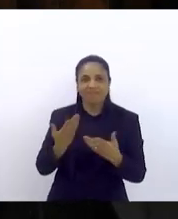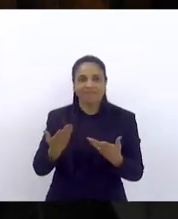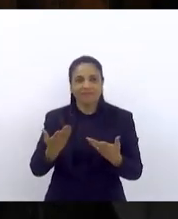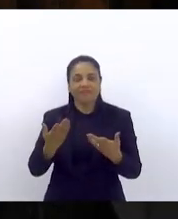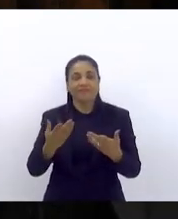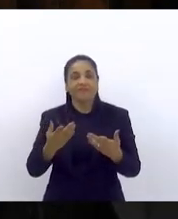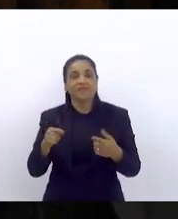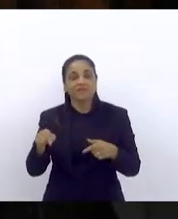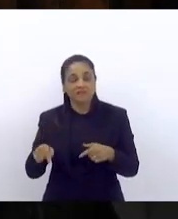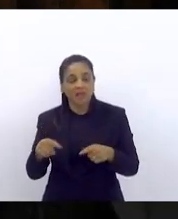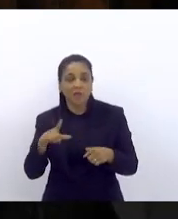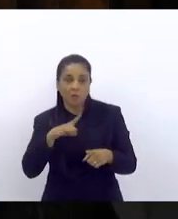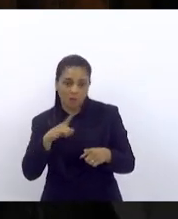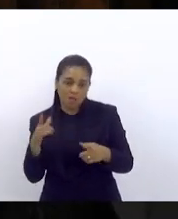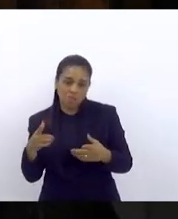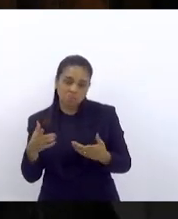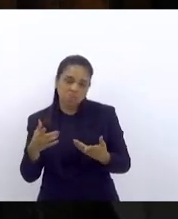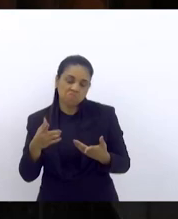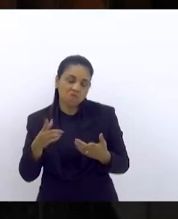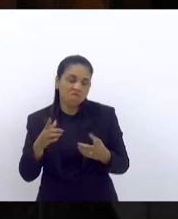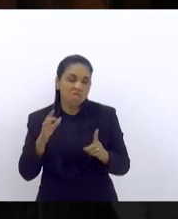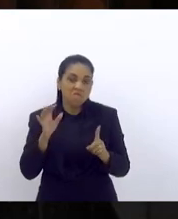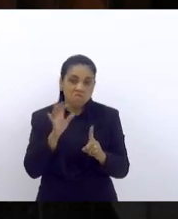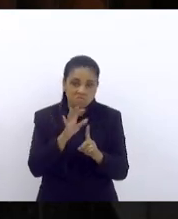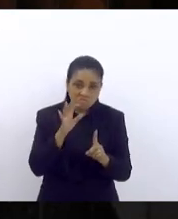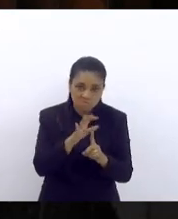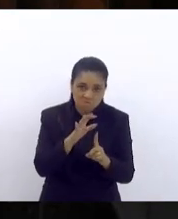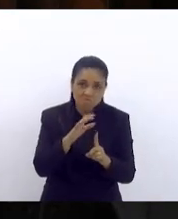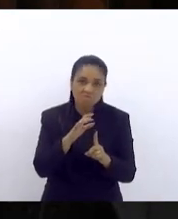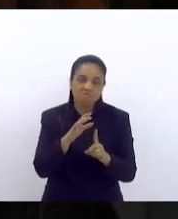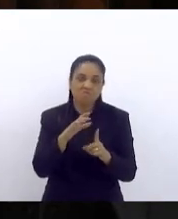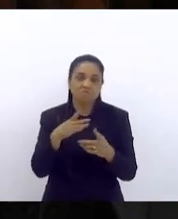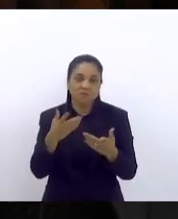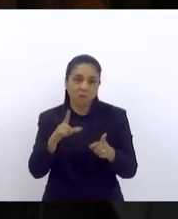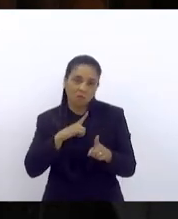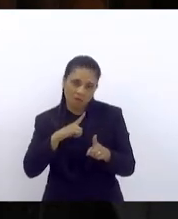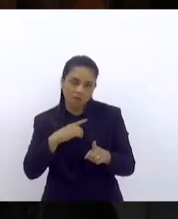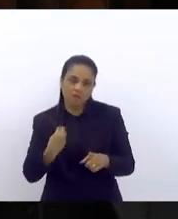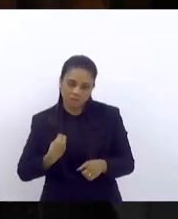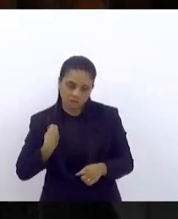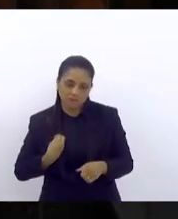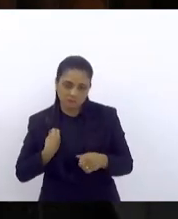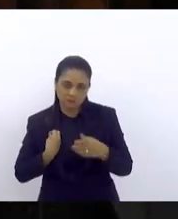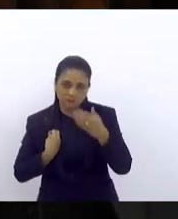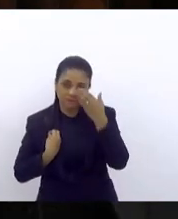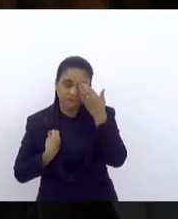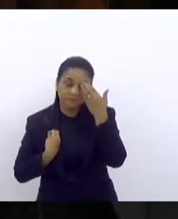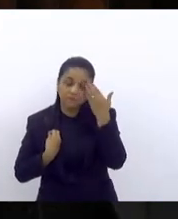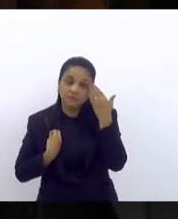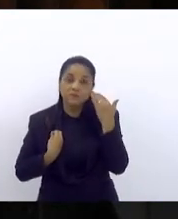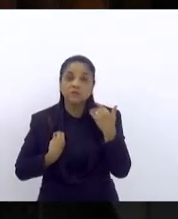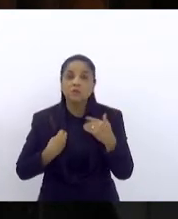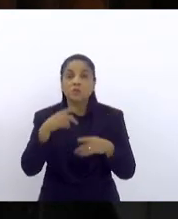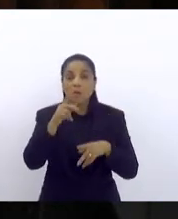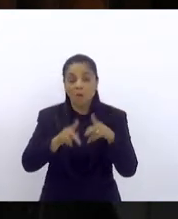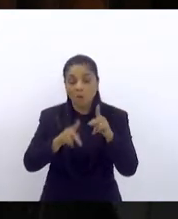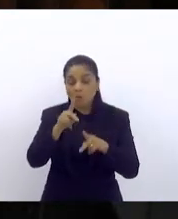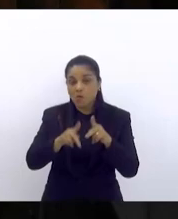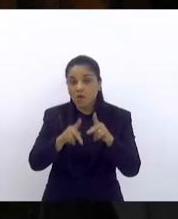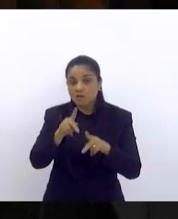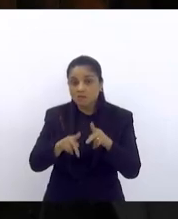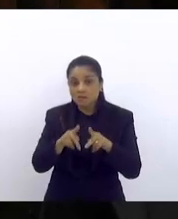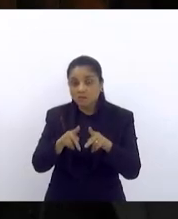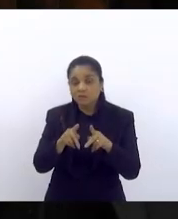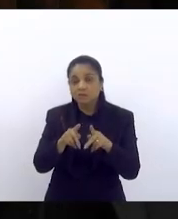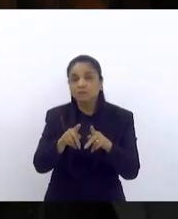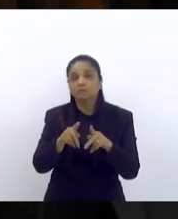reprimida existe existe evidentemente uma população imensa